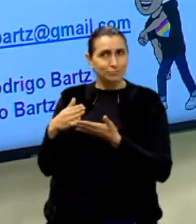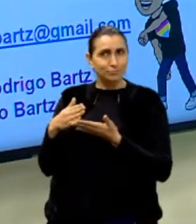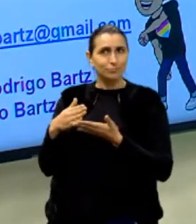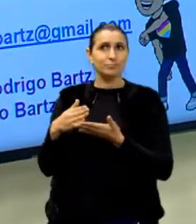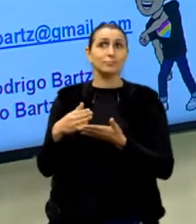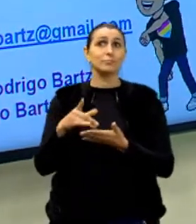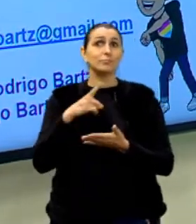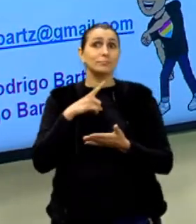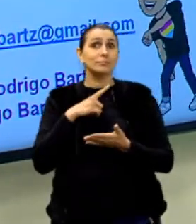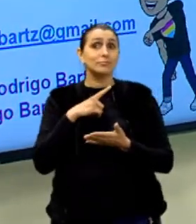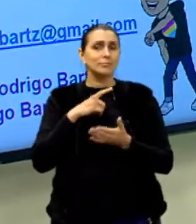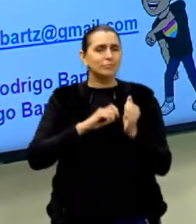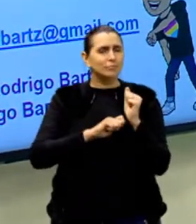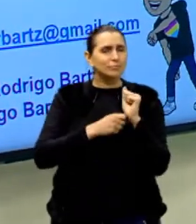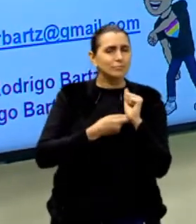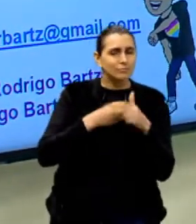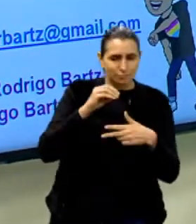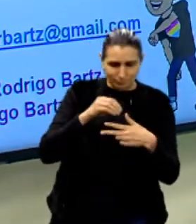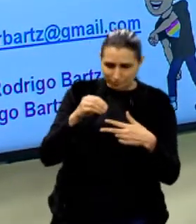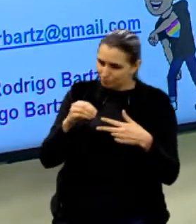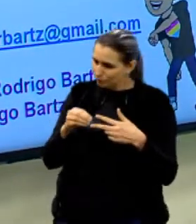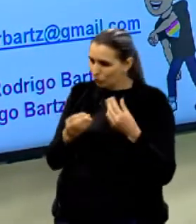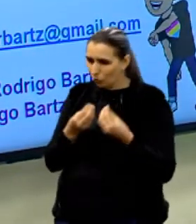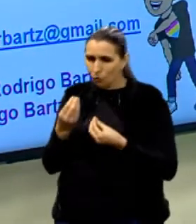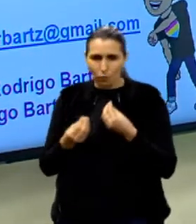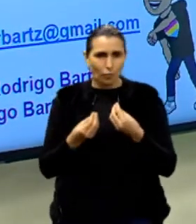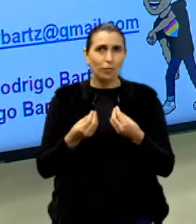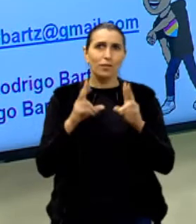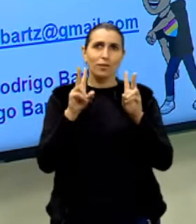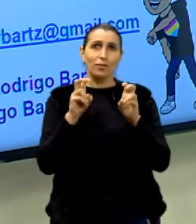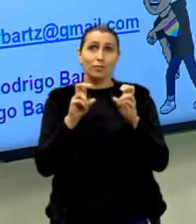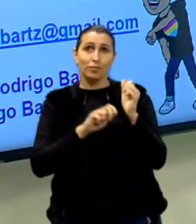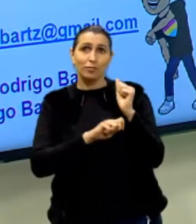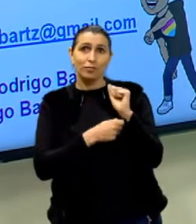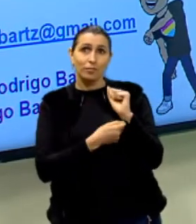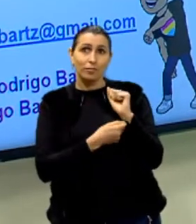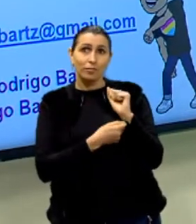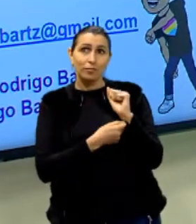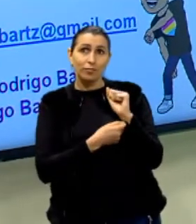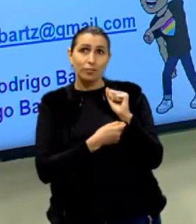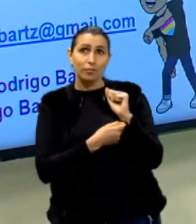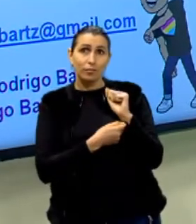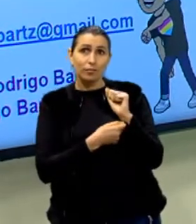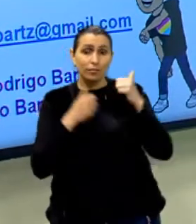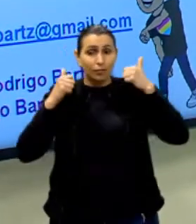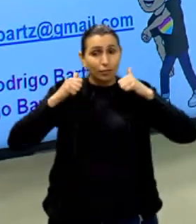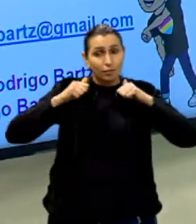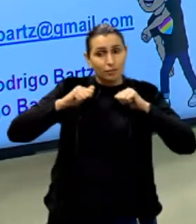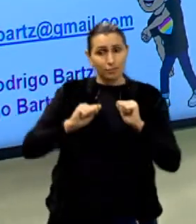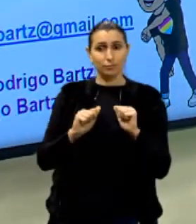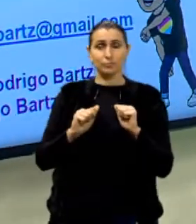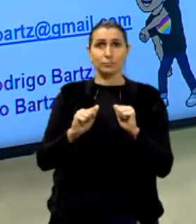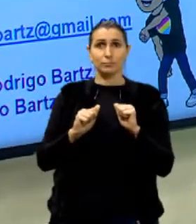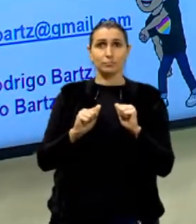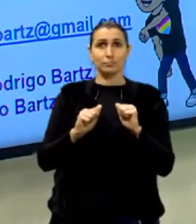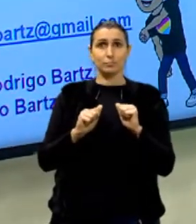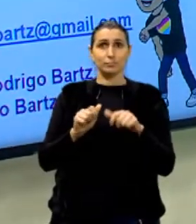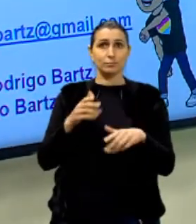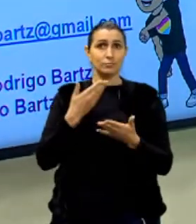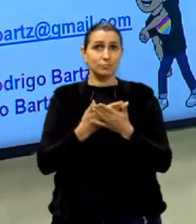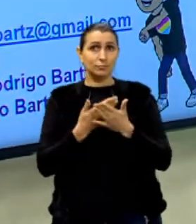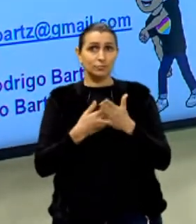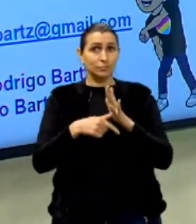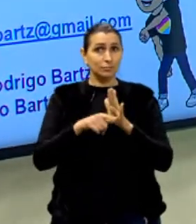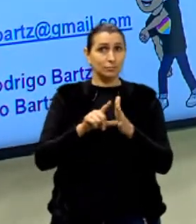nós estamos desvendando os enigmas. Como eu intitulo esses enigmas? Competências. Então, na aula